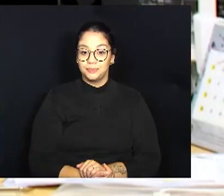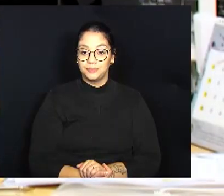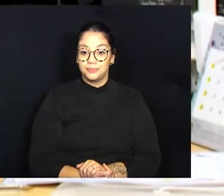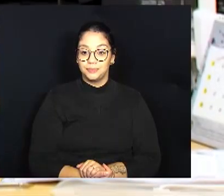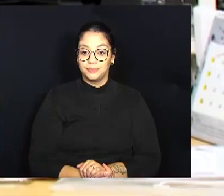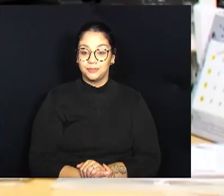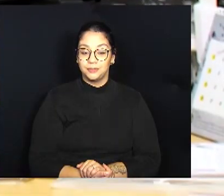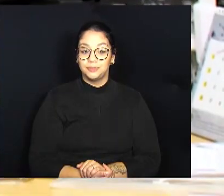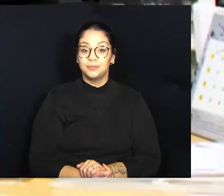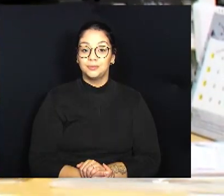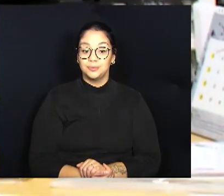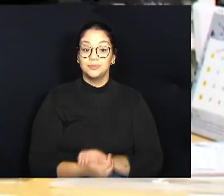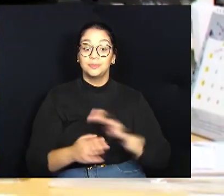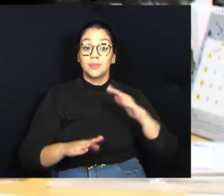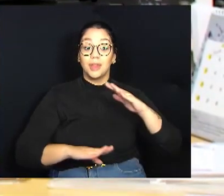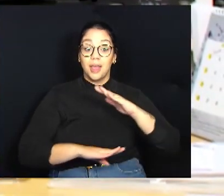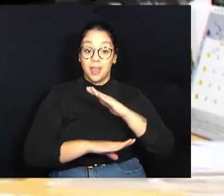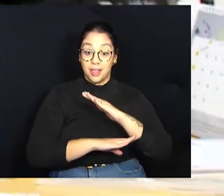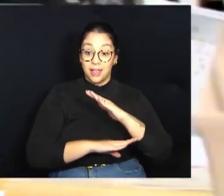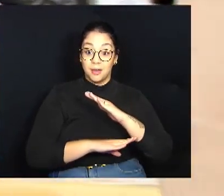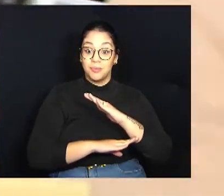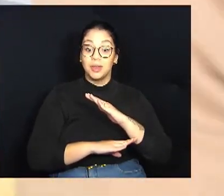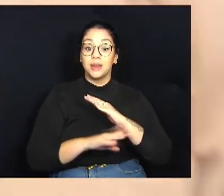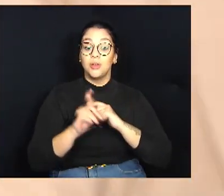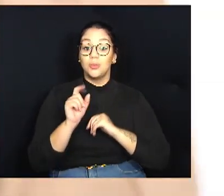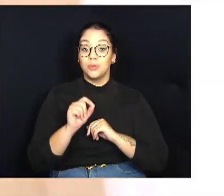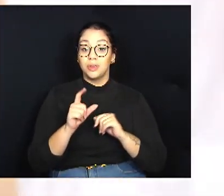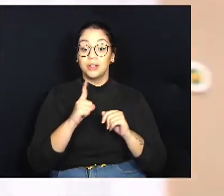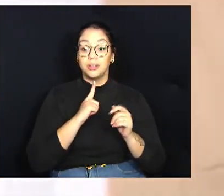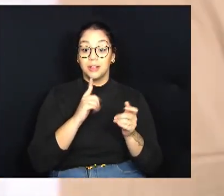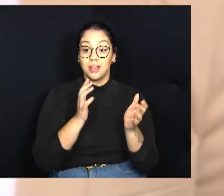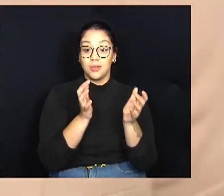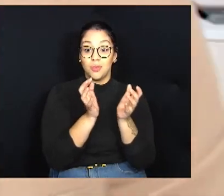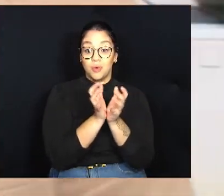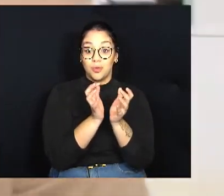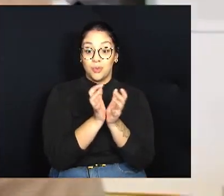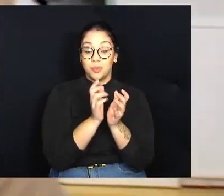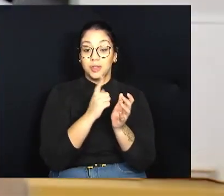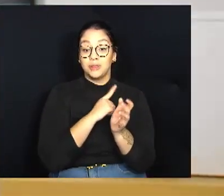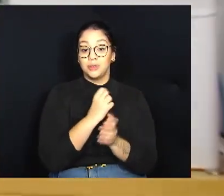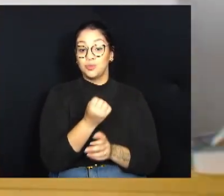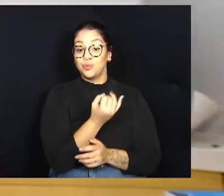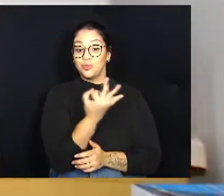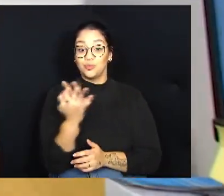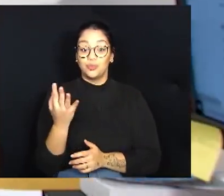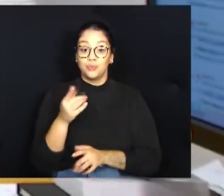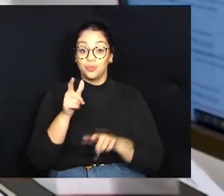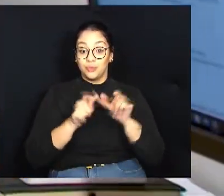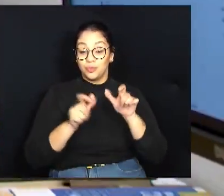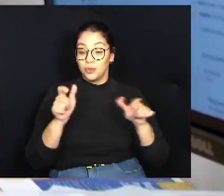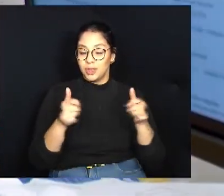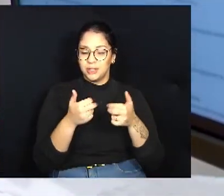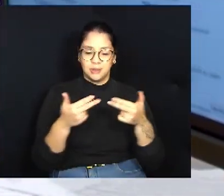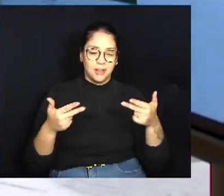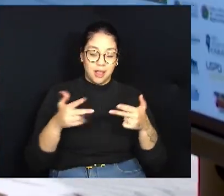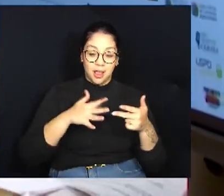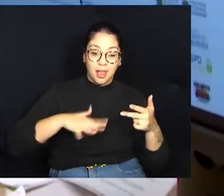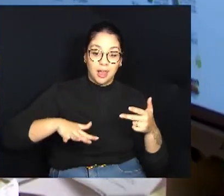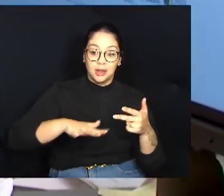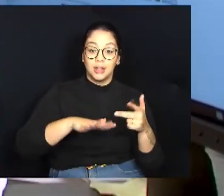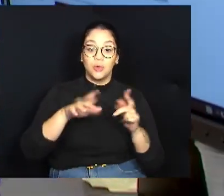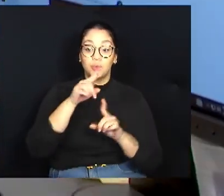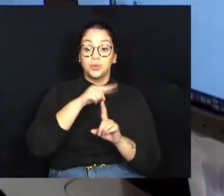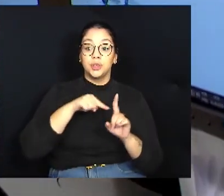A Câmara de Campinas mantém um comitê formado por servidores de diversas áreas que tem como